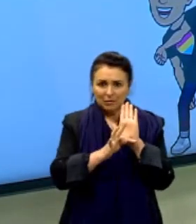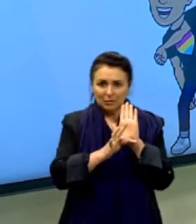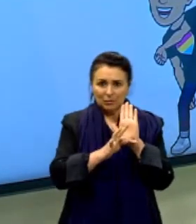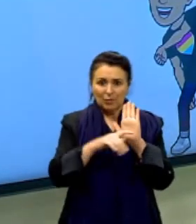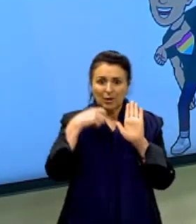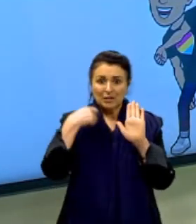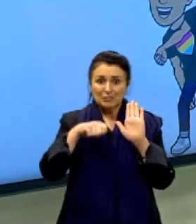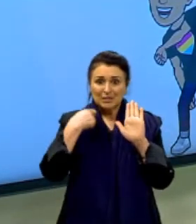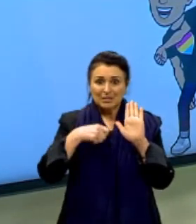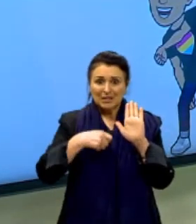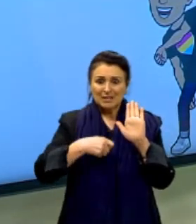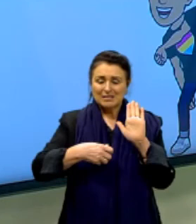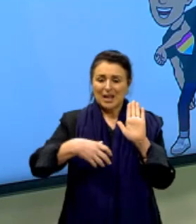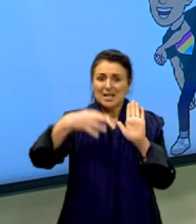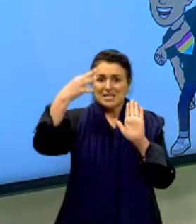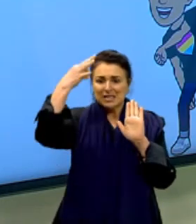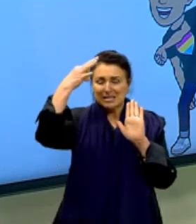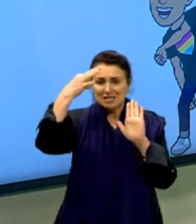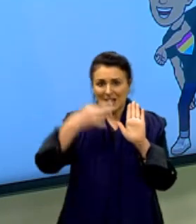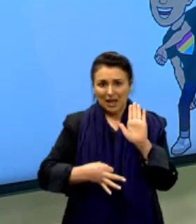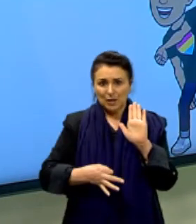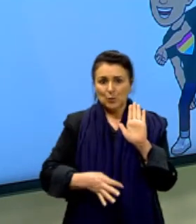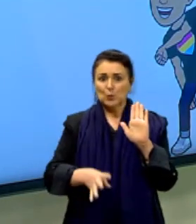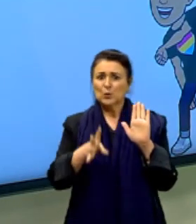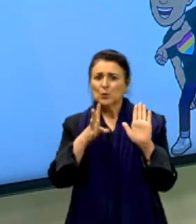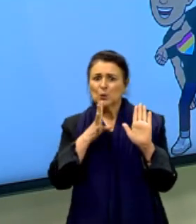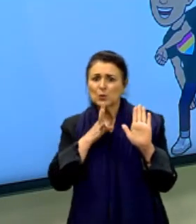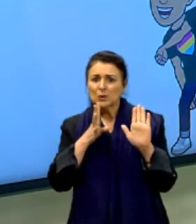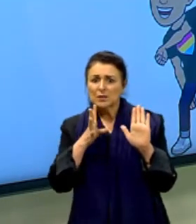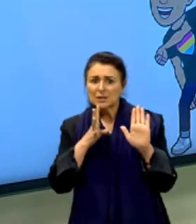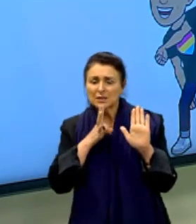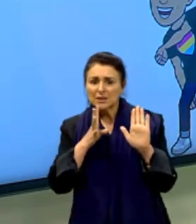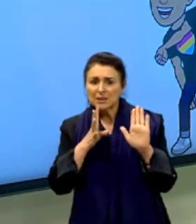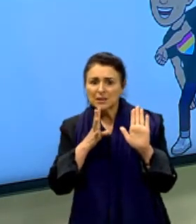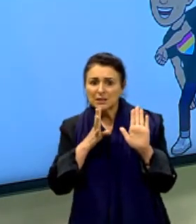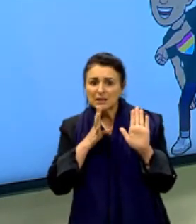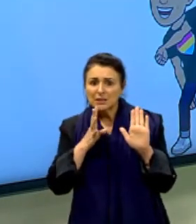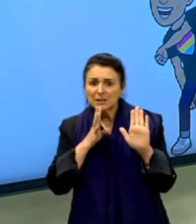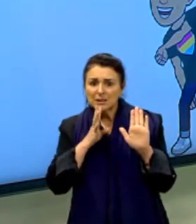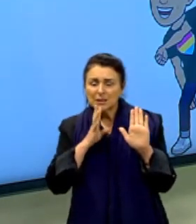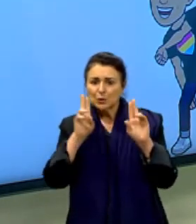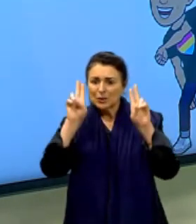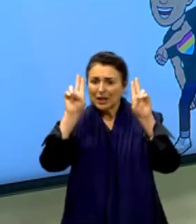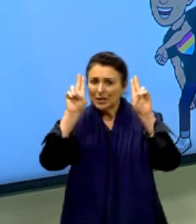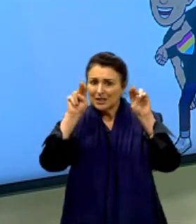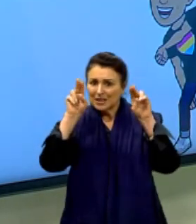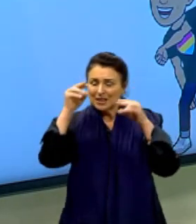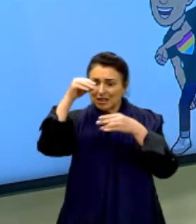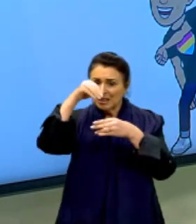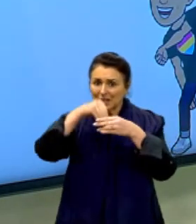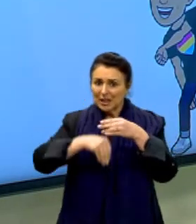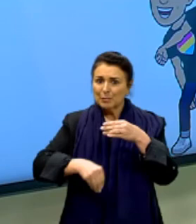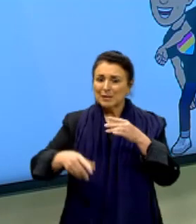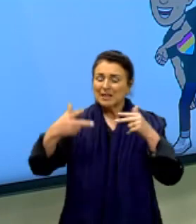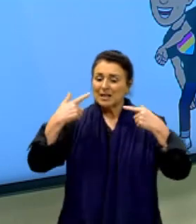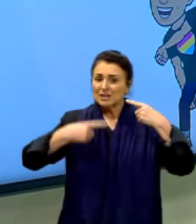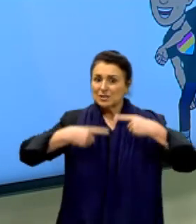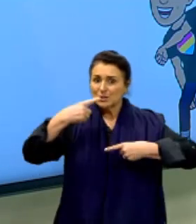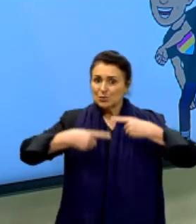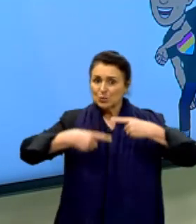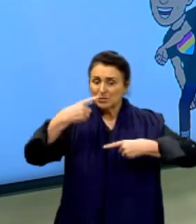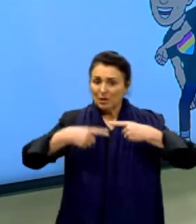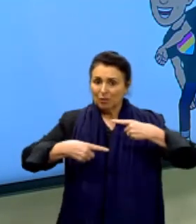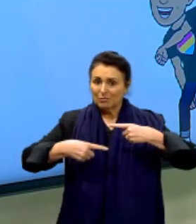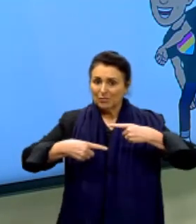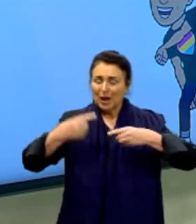legítimo, reconhecido pela academia, pertinente, ele tem que ter a ver com a tua discussão e produtivo.